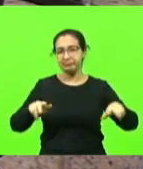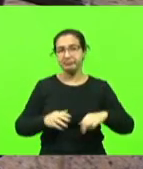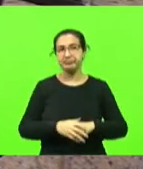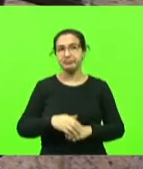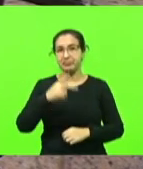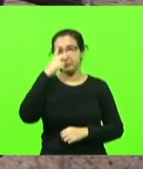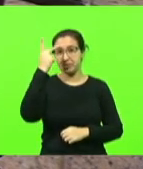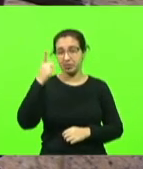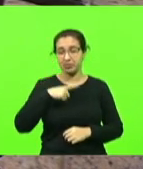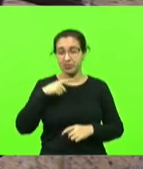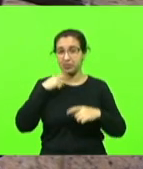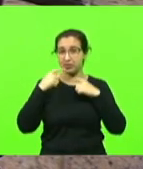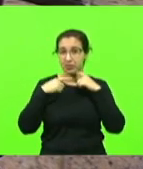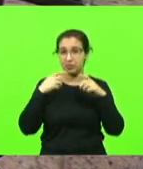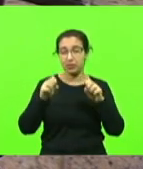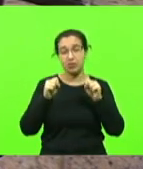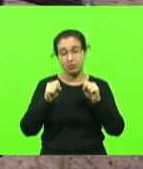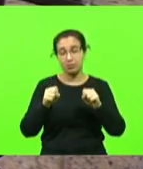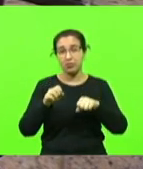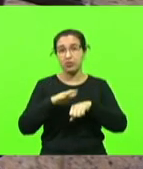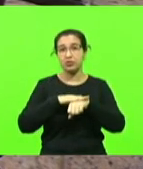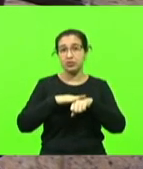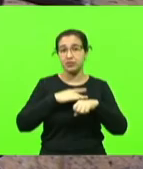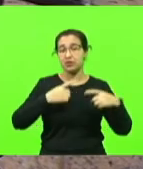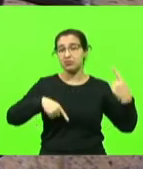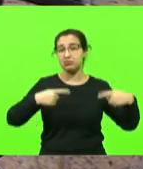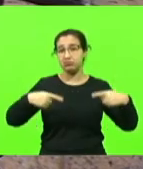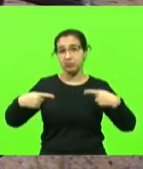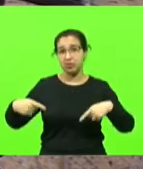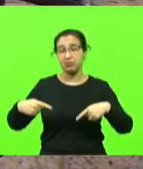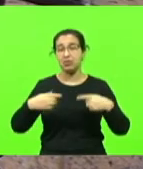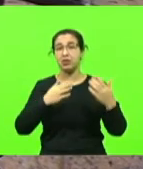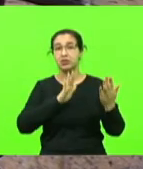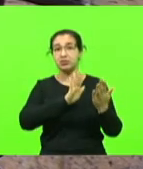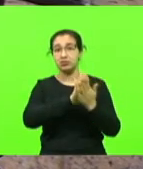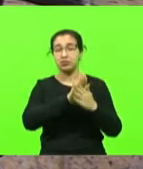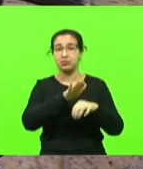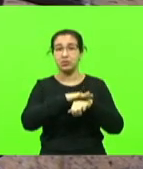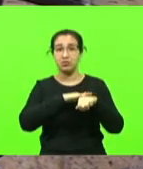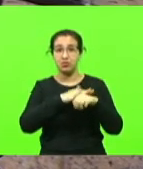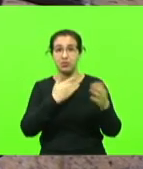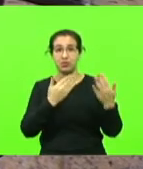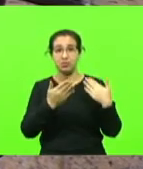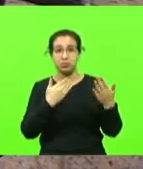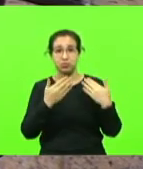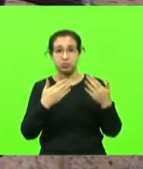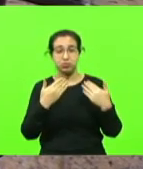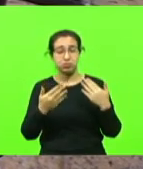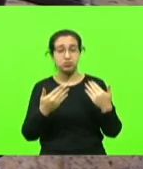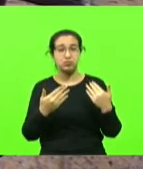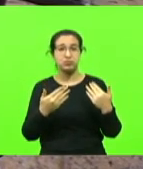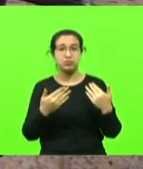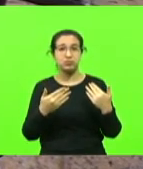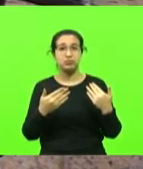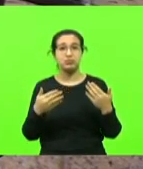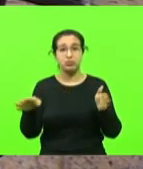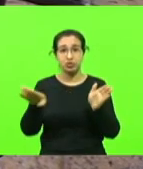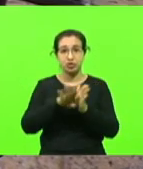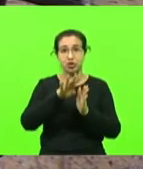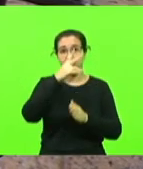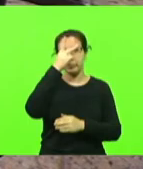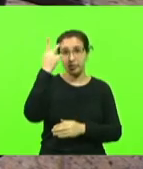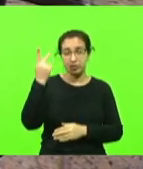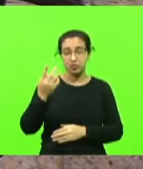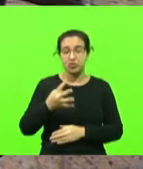fazer um debate, me tragam médicos, me tragam aí os conhecedores dessa nova doença, vamos debater,